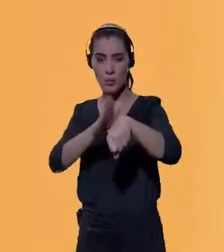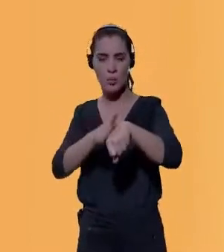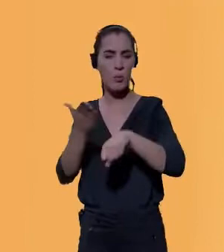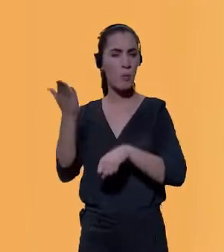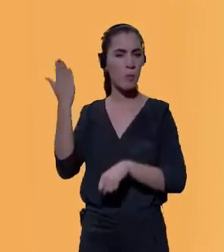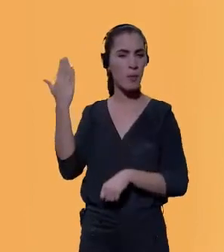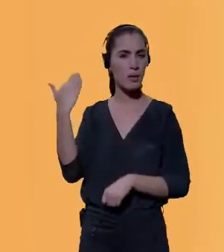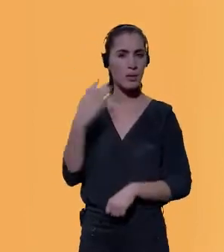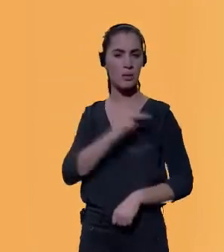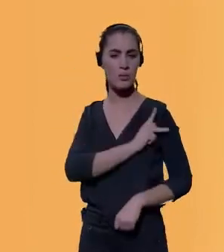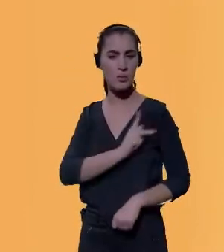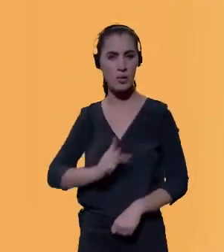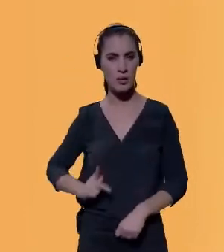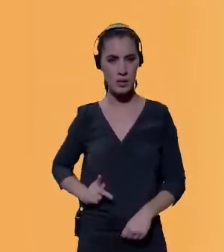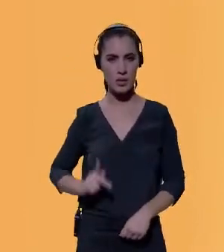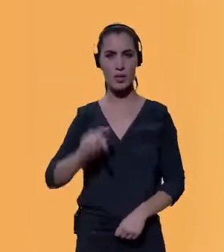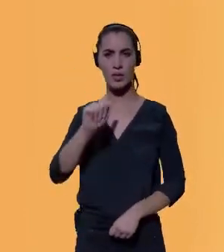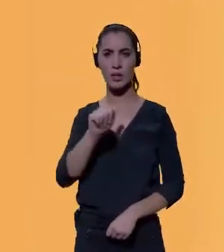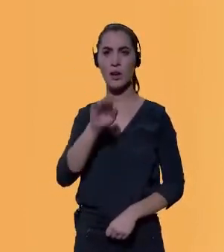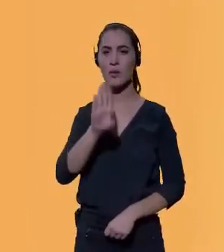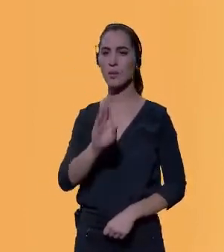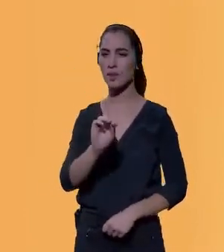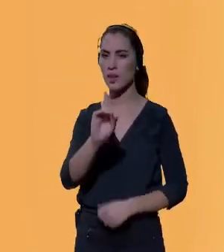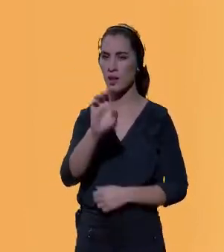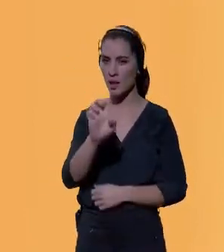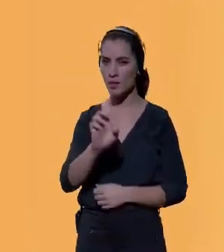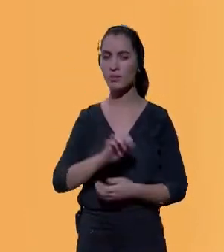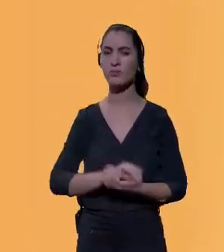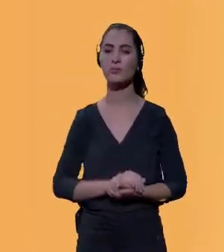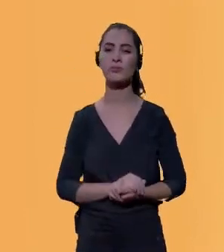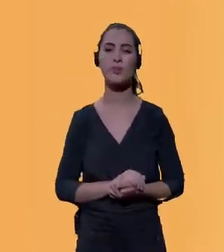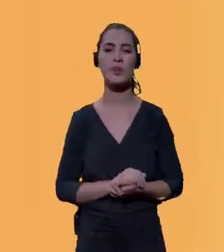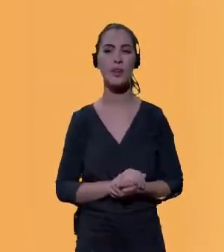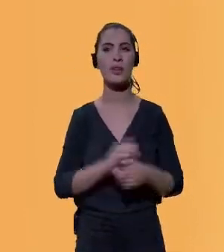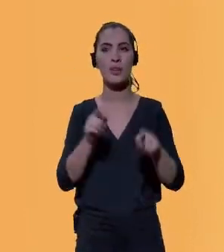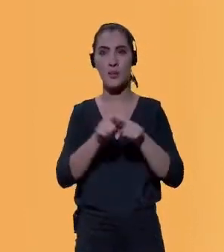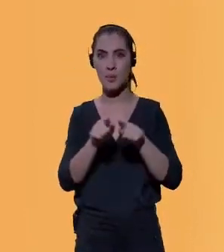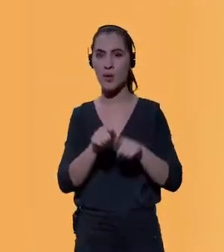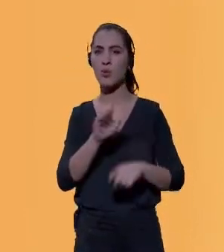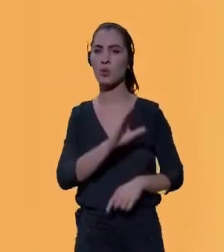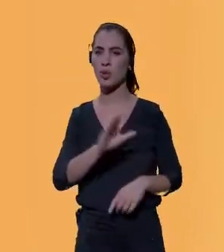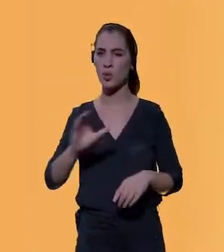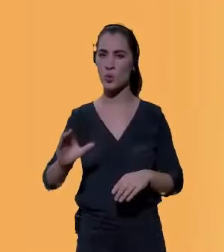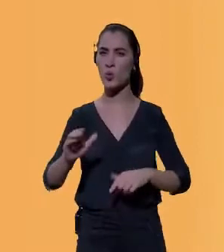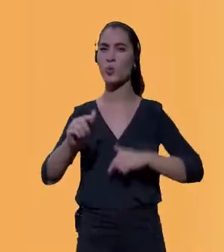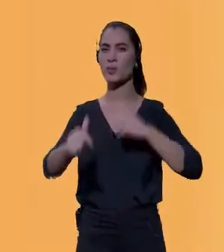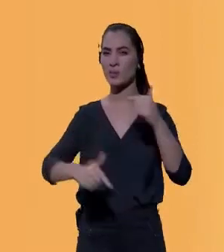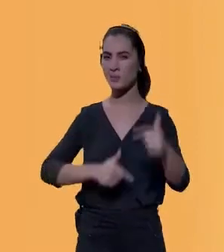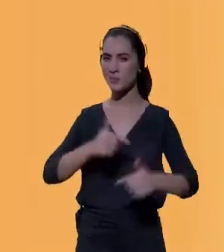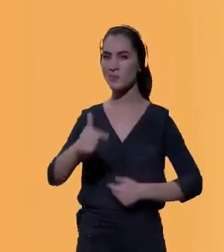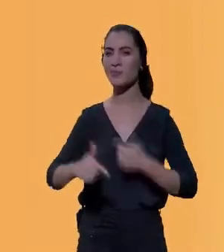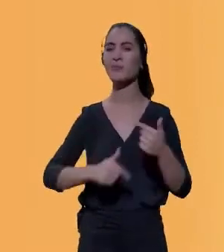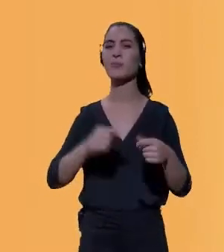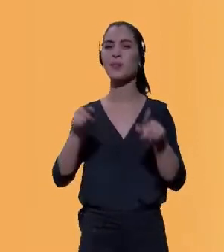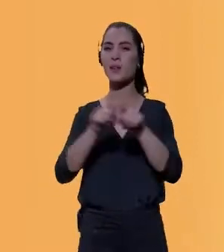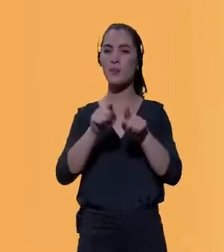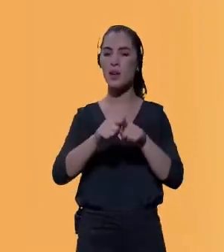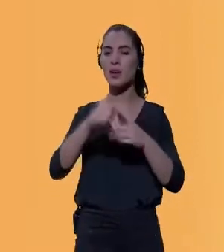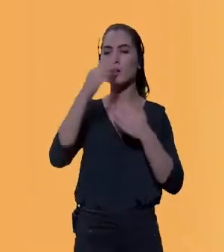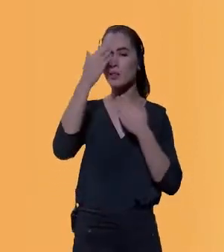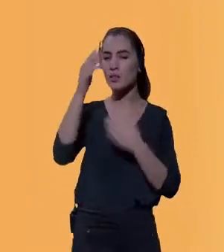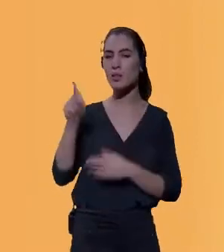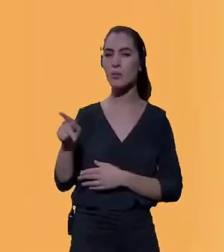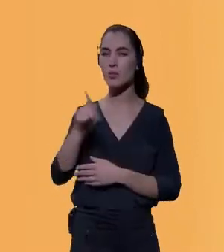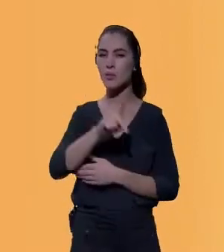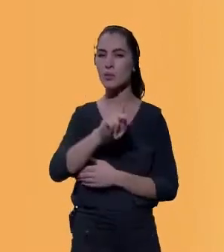pelo nosso presidente da ABDE e foi o coordenador desse trabalho. Agradecer aí a professora